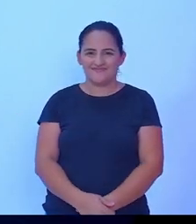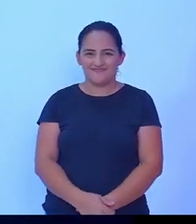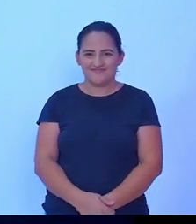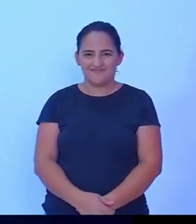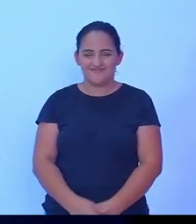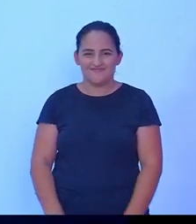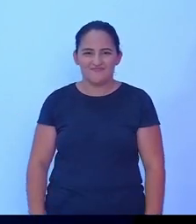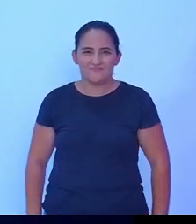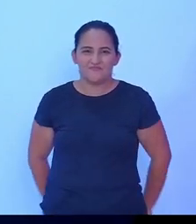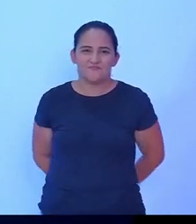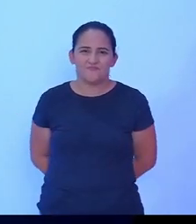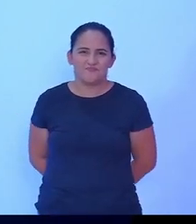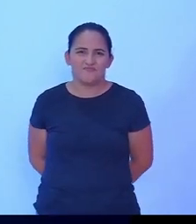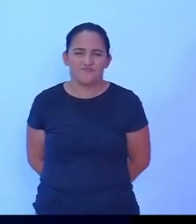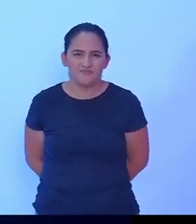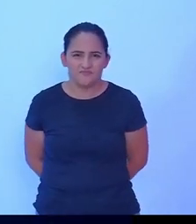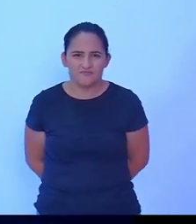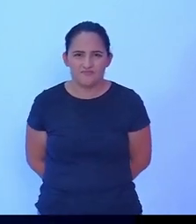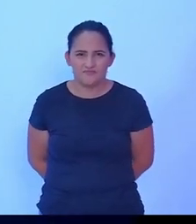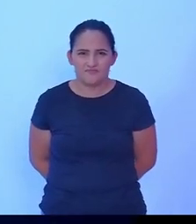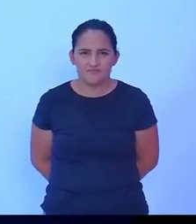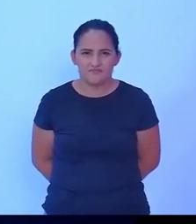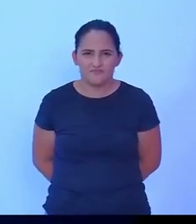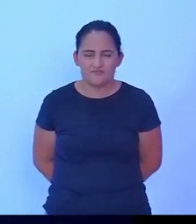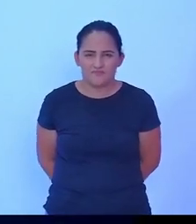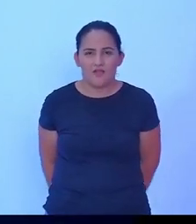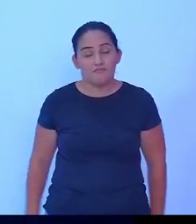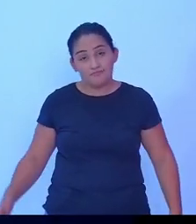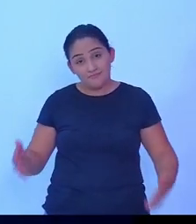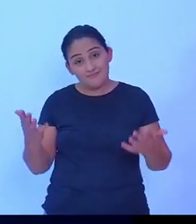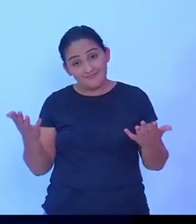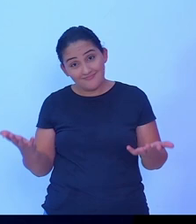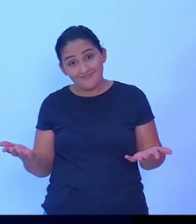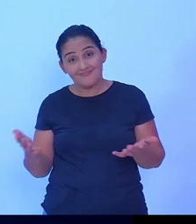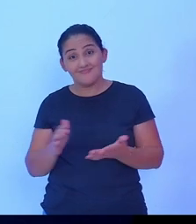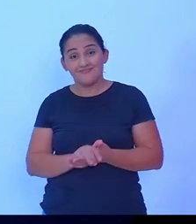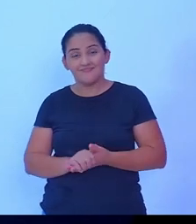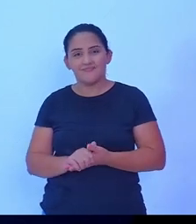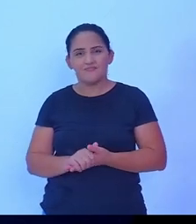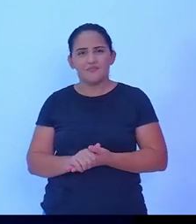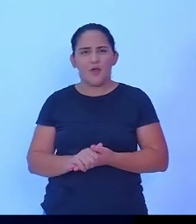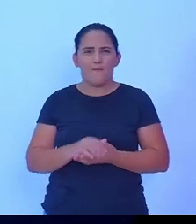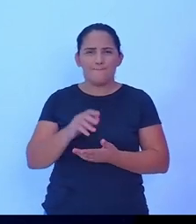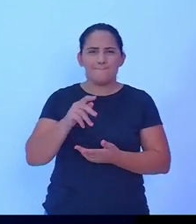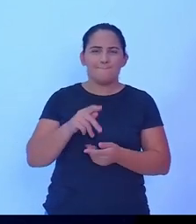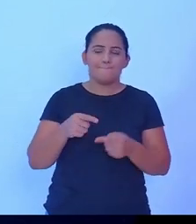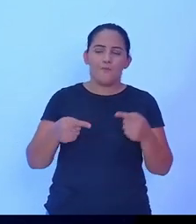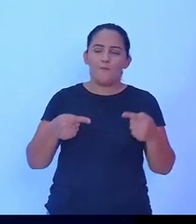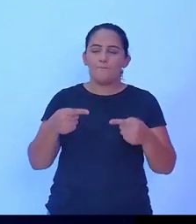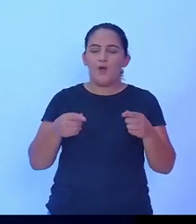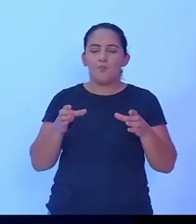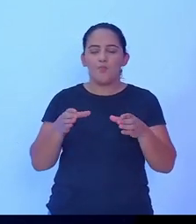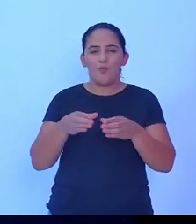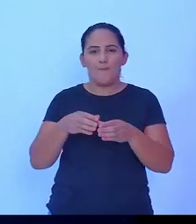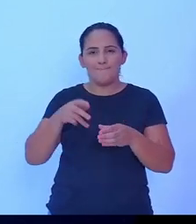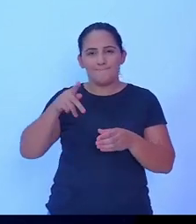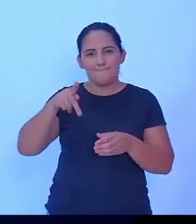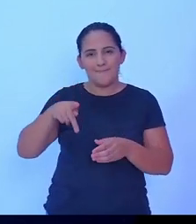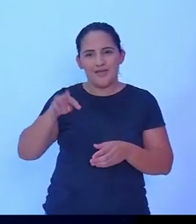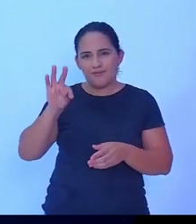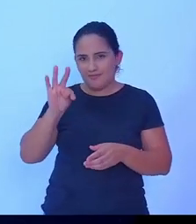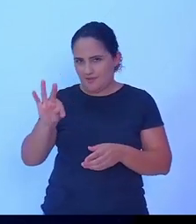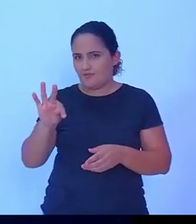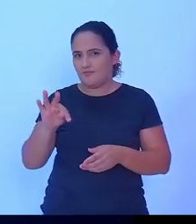ainda. É, eu quero dizer que o Partido dos Trabalhadores, nós